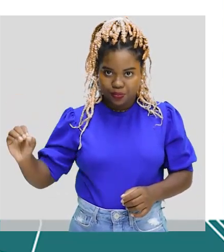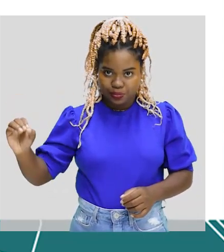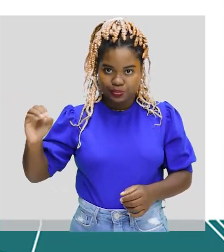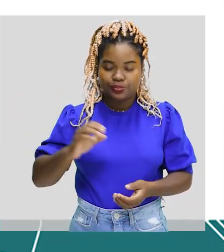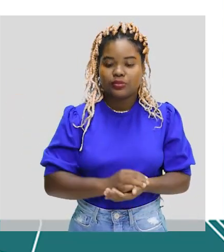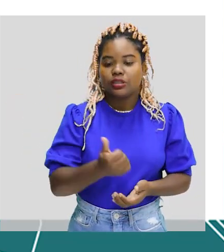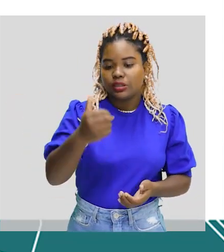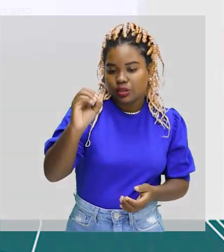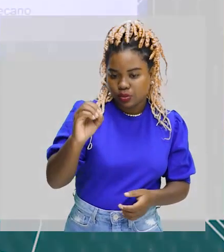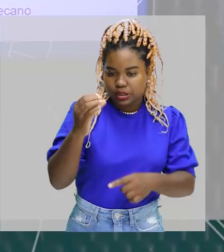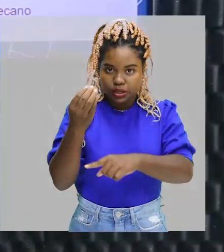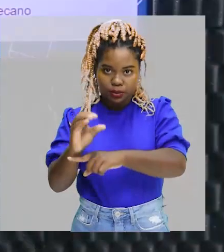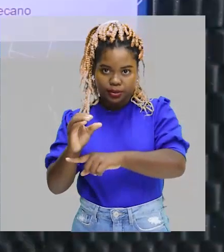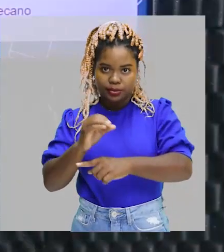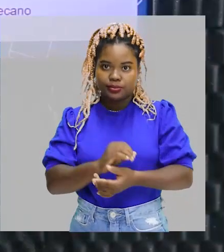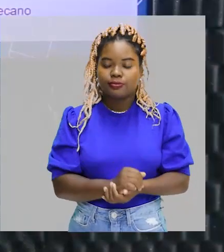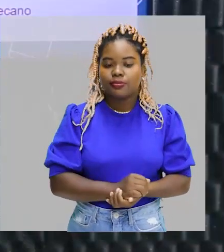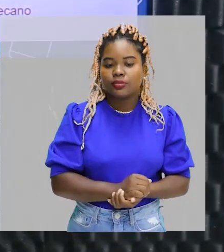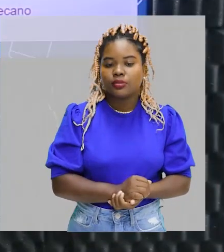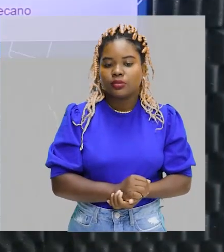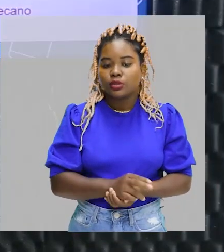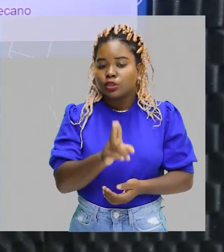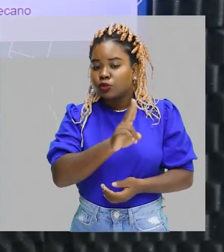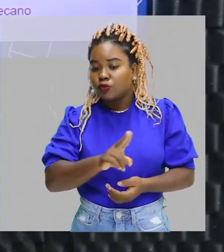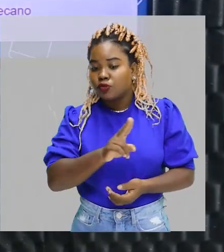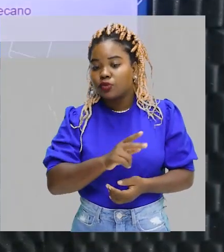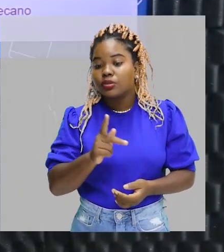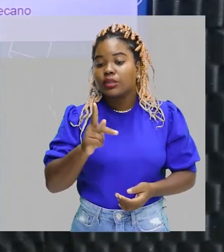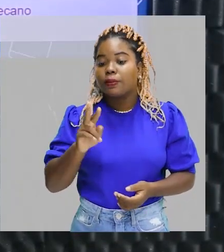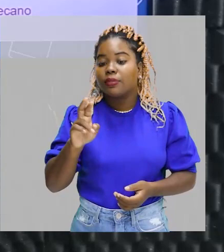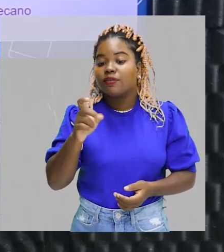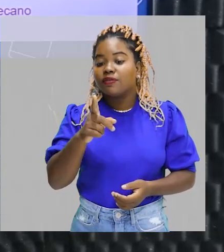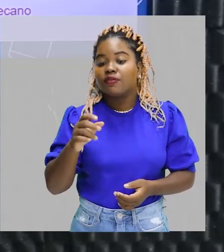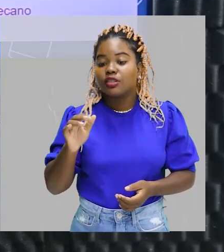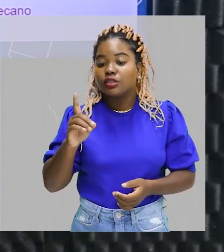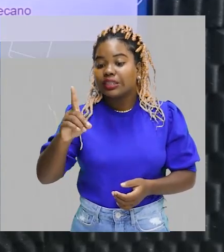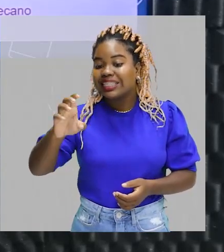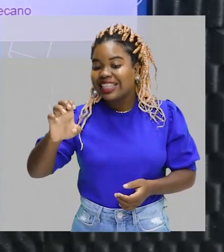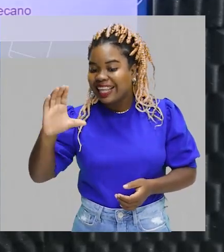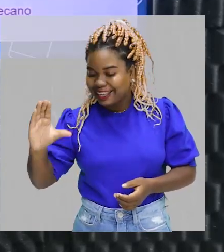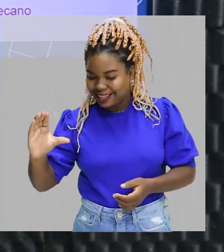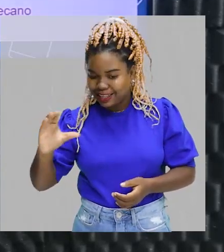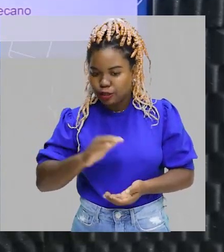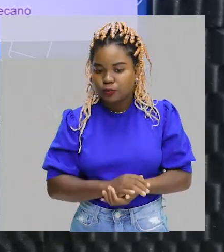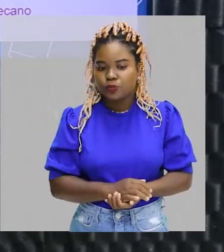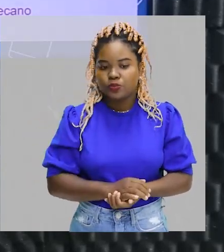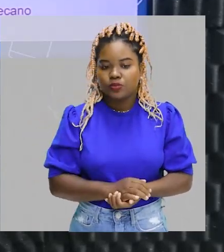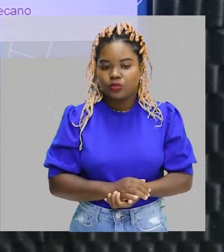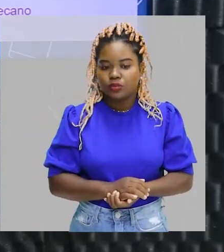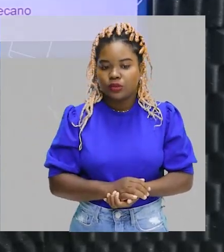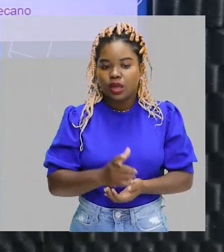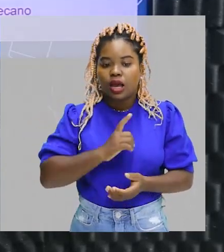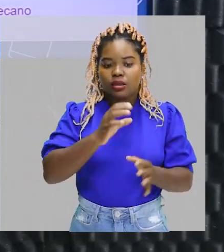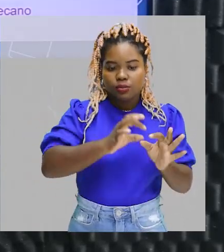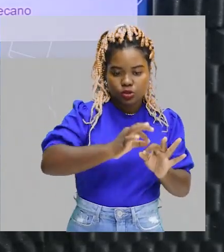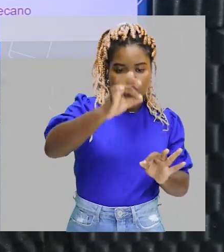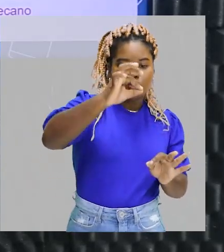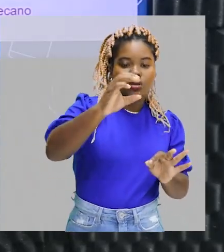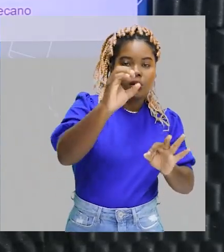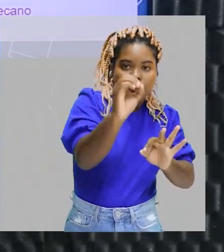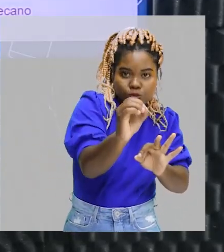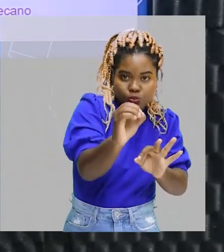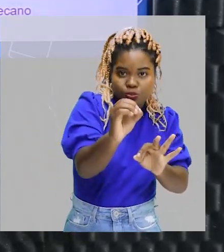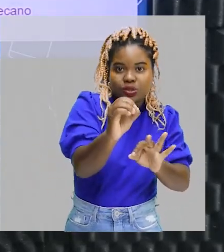átomos de carbono. Então, eu vou usar o prefixo DEC, ok? Entre os carbonos,